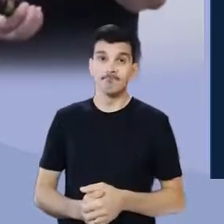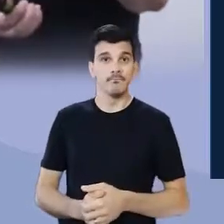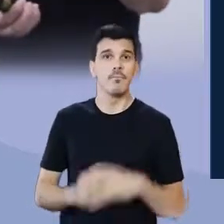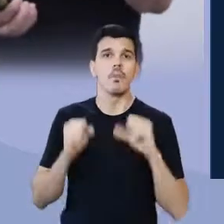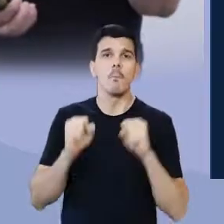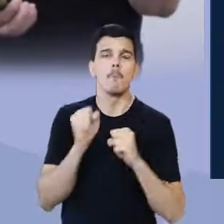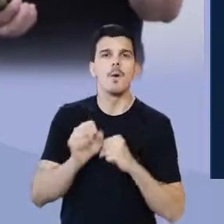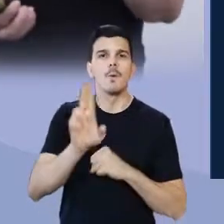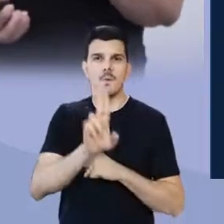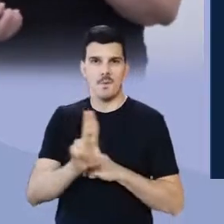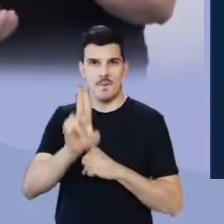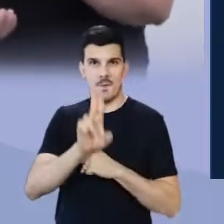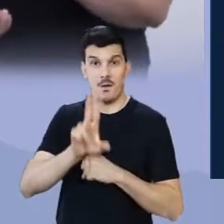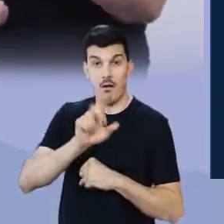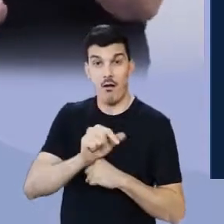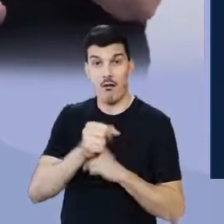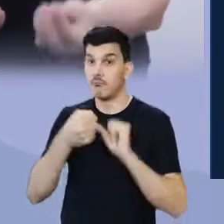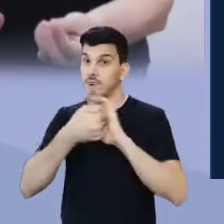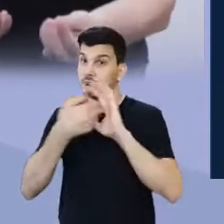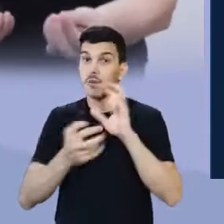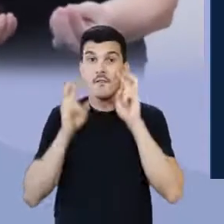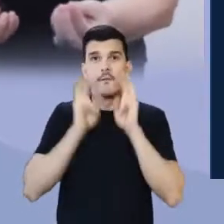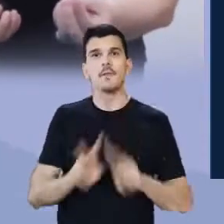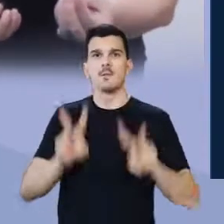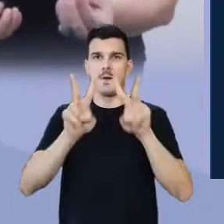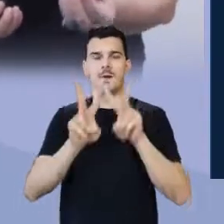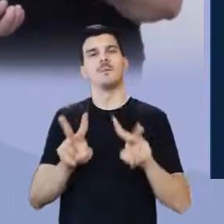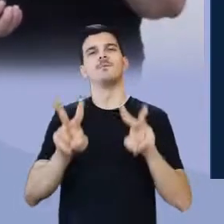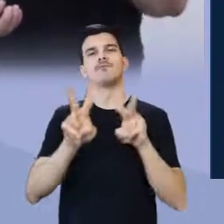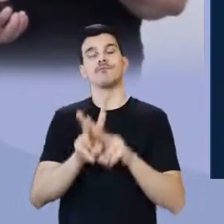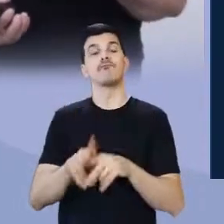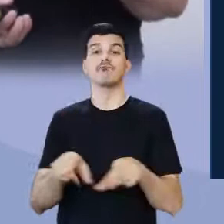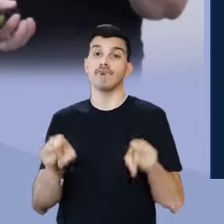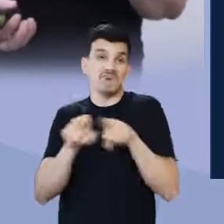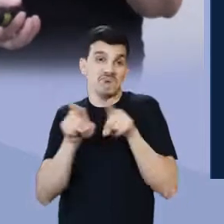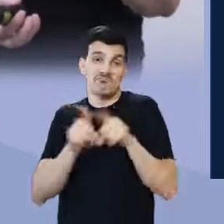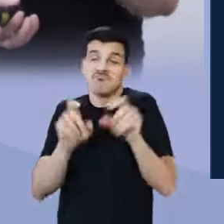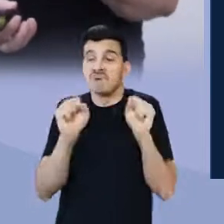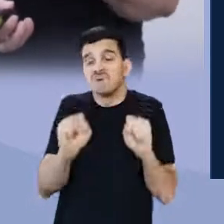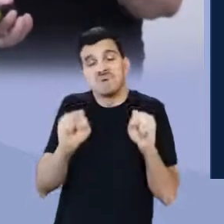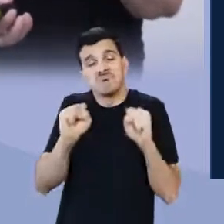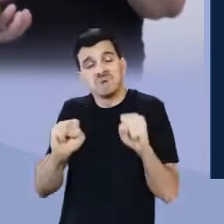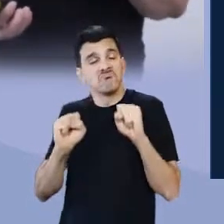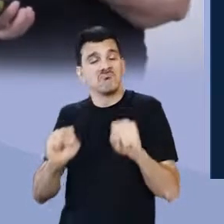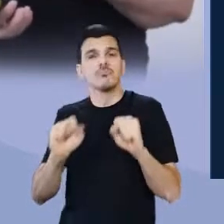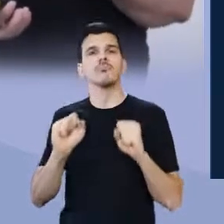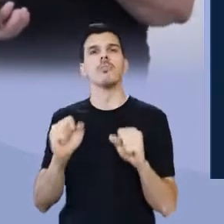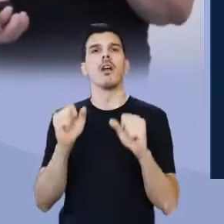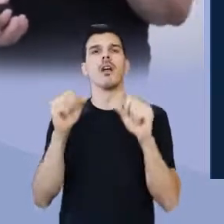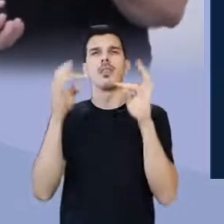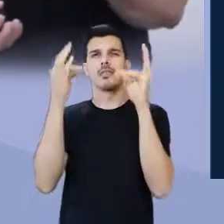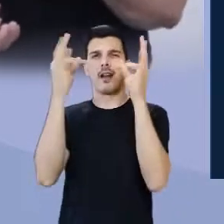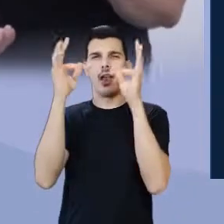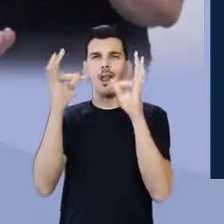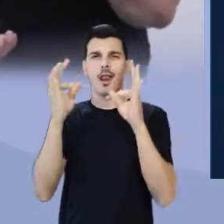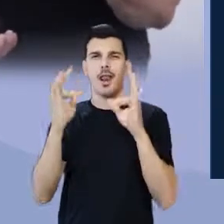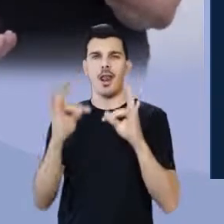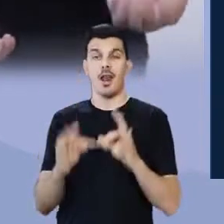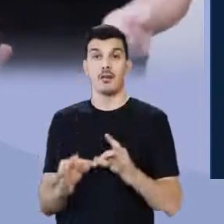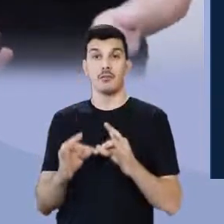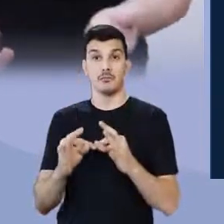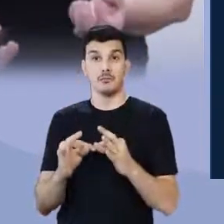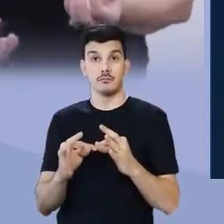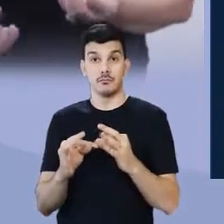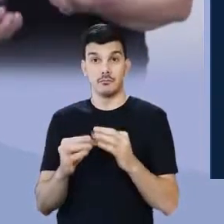pode usar e privilegiar elementos visuais, tanto quanto você também pode trabalhar uma poesia